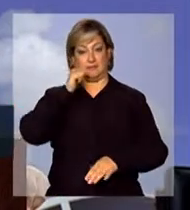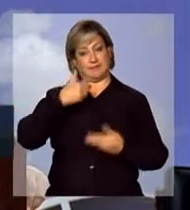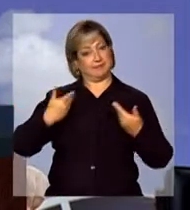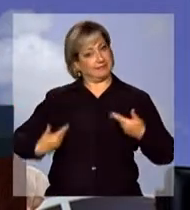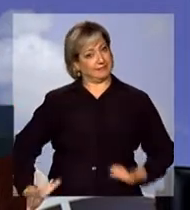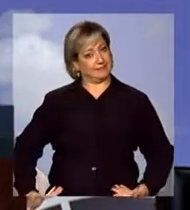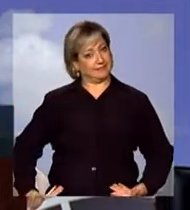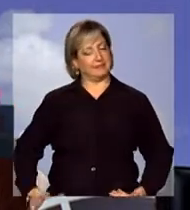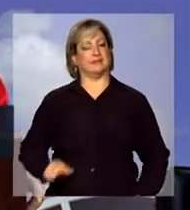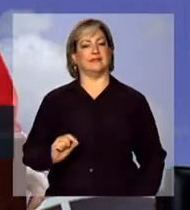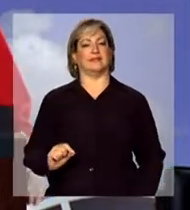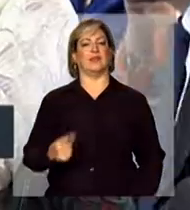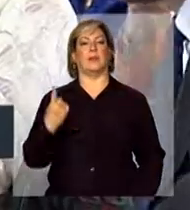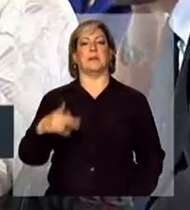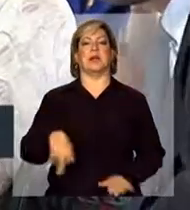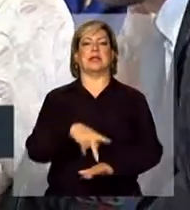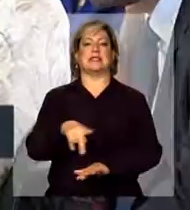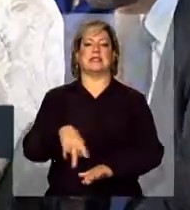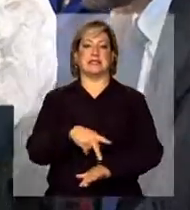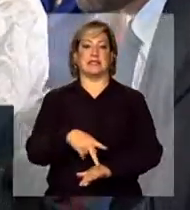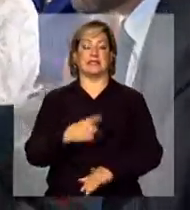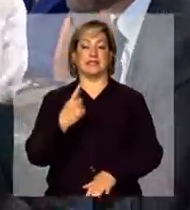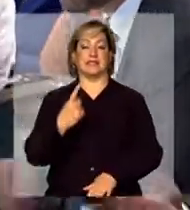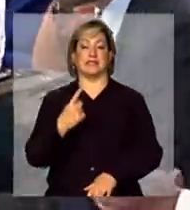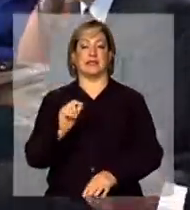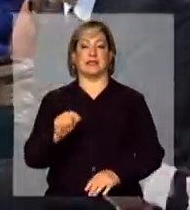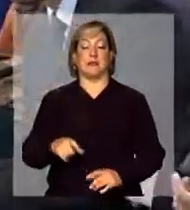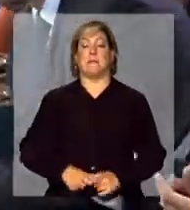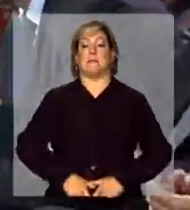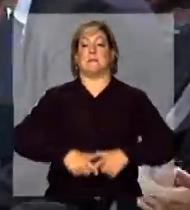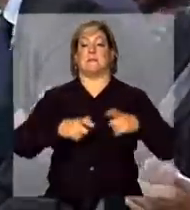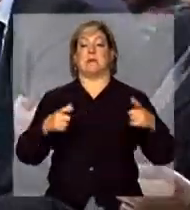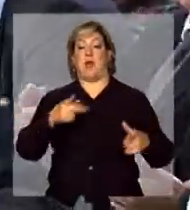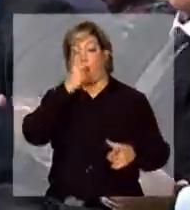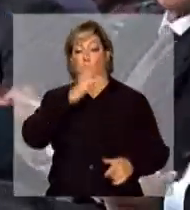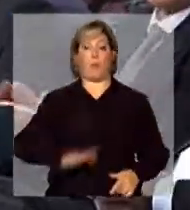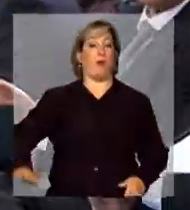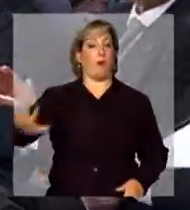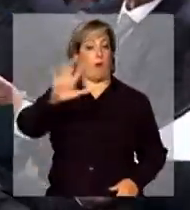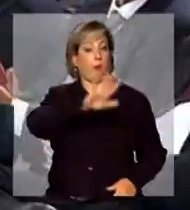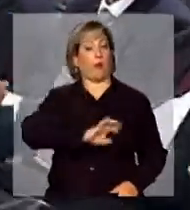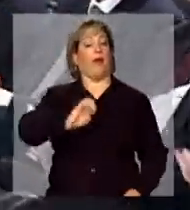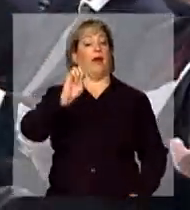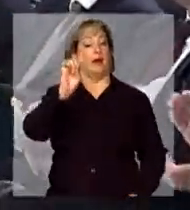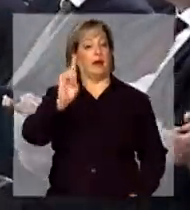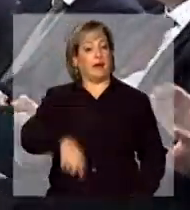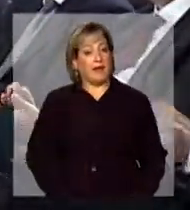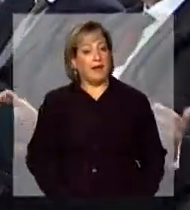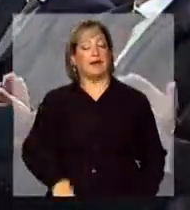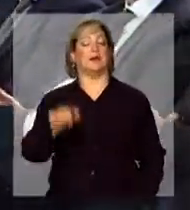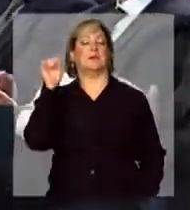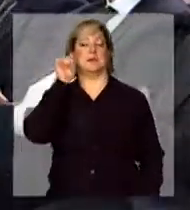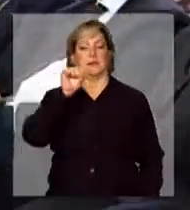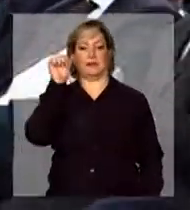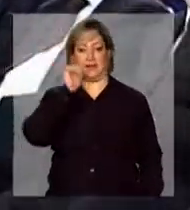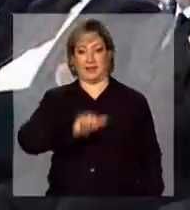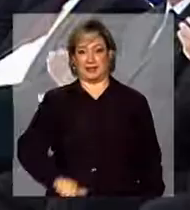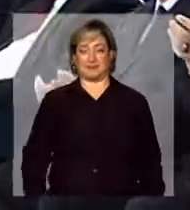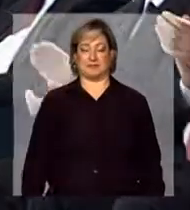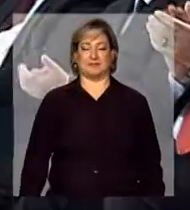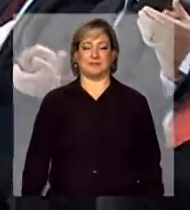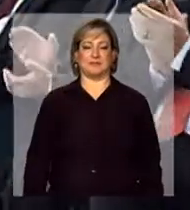em um país cuja maior parte da população é constituída de mulheres.